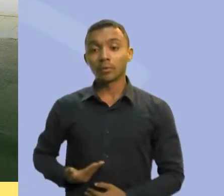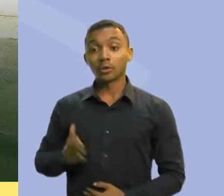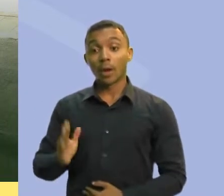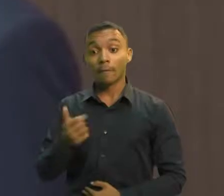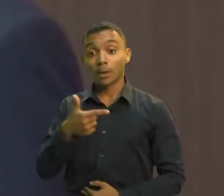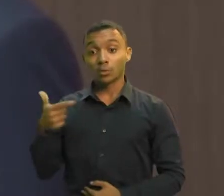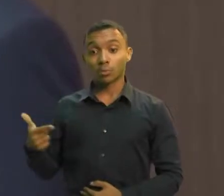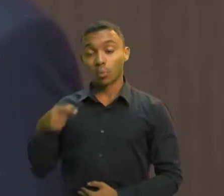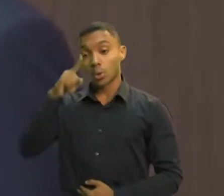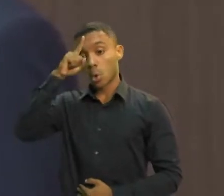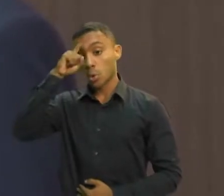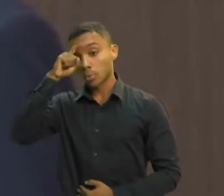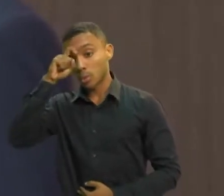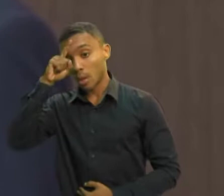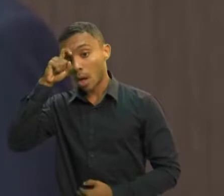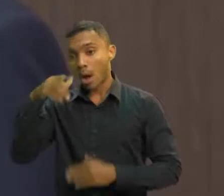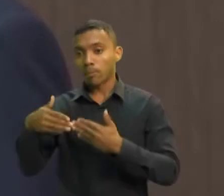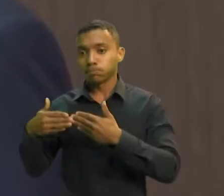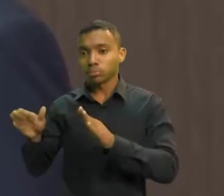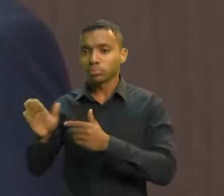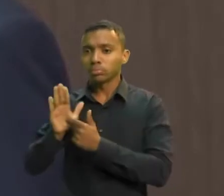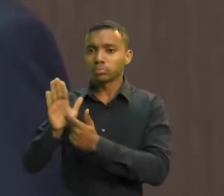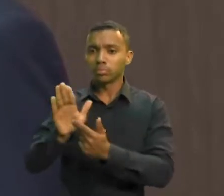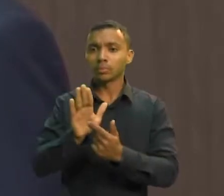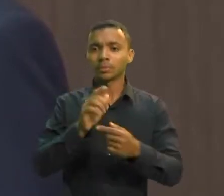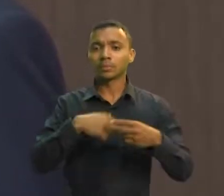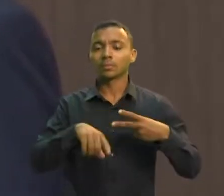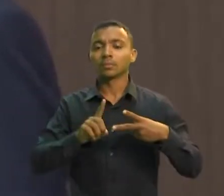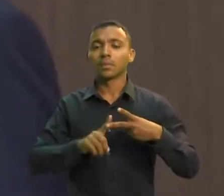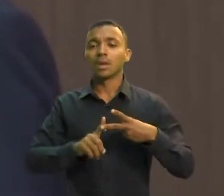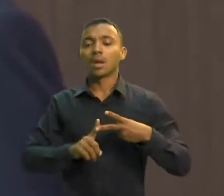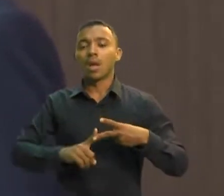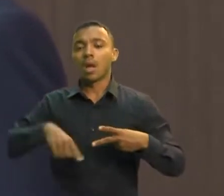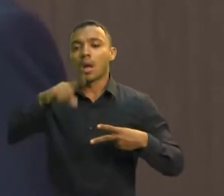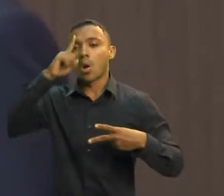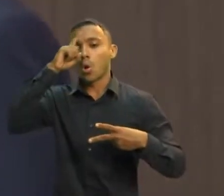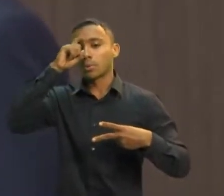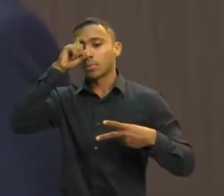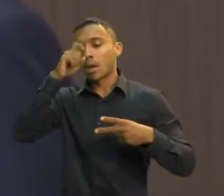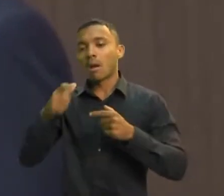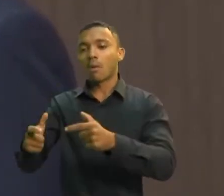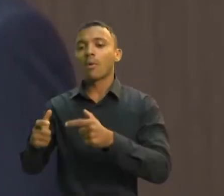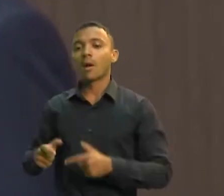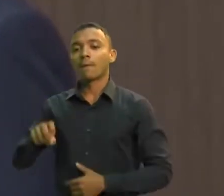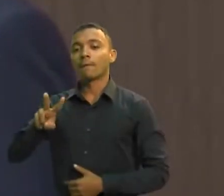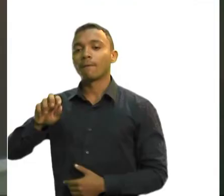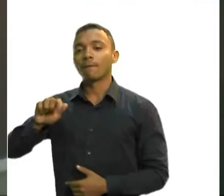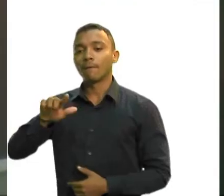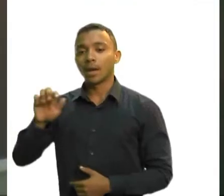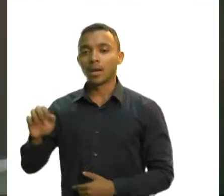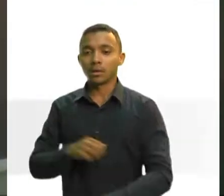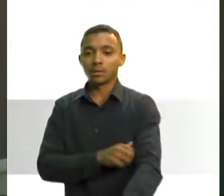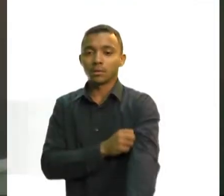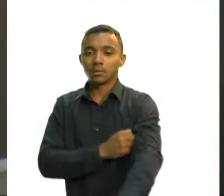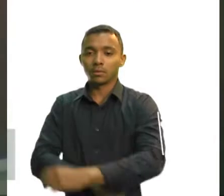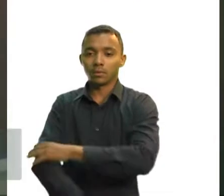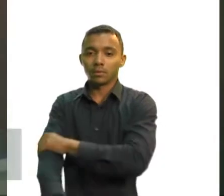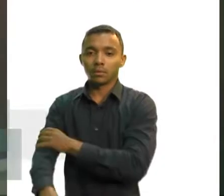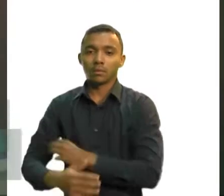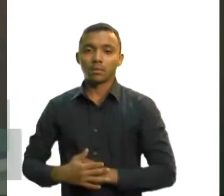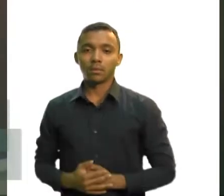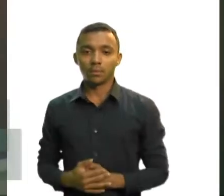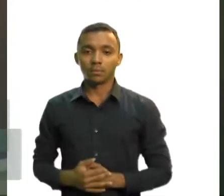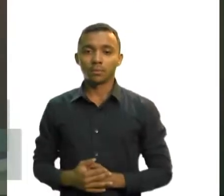inauguradas, além de unidades hospitalares, como a instalada na região do Vale do Jaguaribe. Com a abertura do Hospital Regional do Vale do